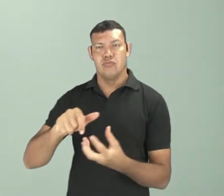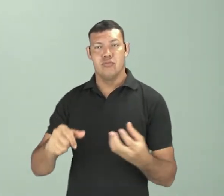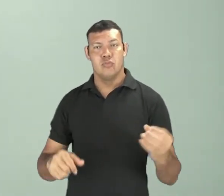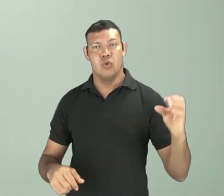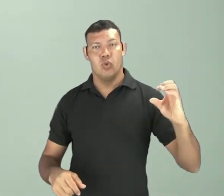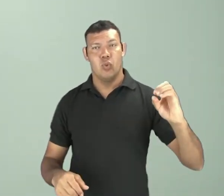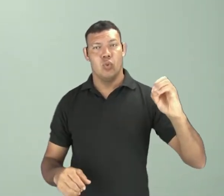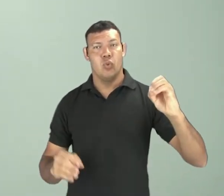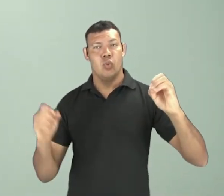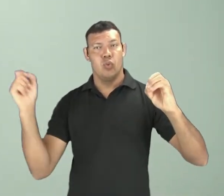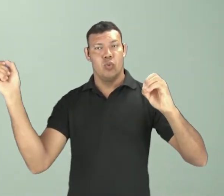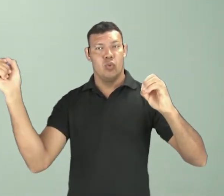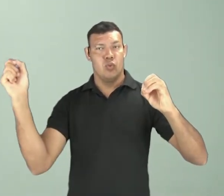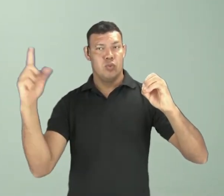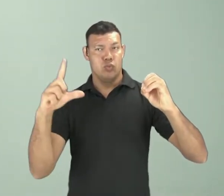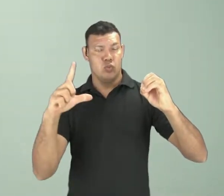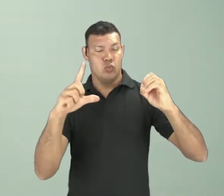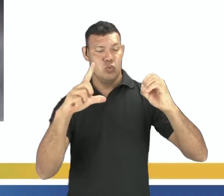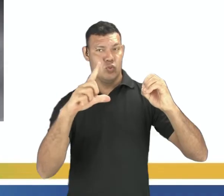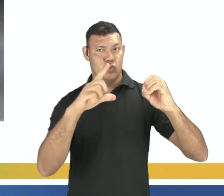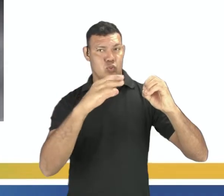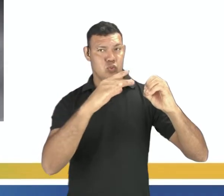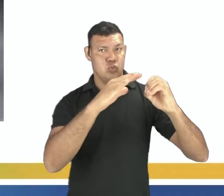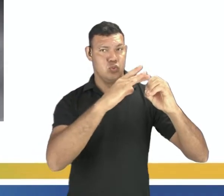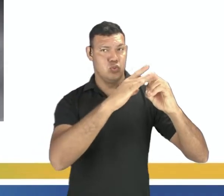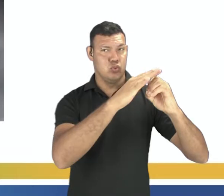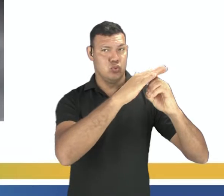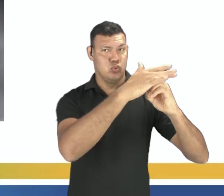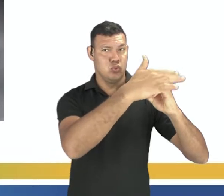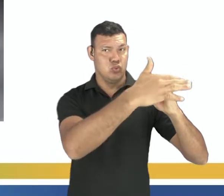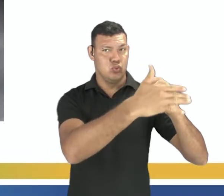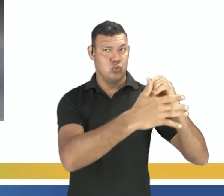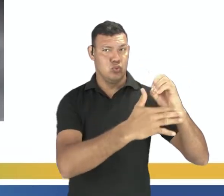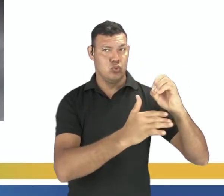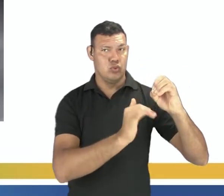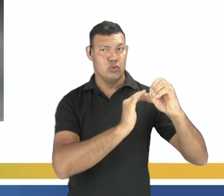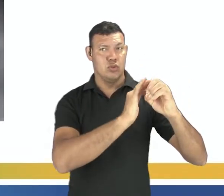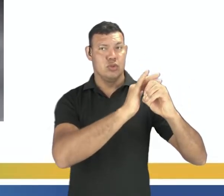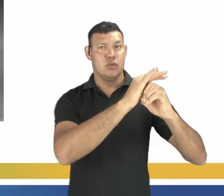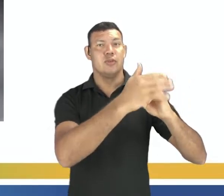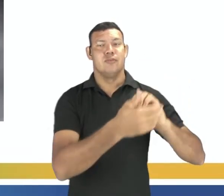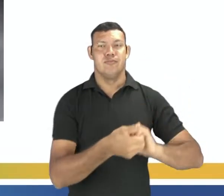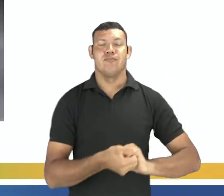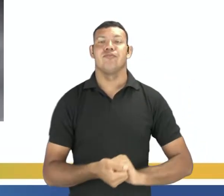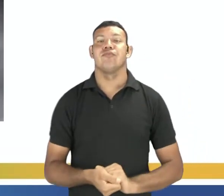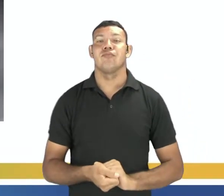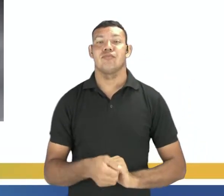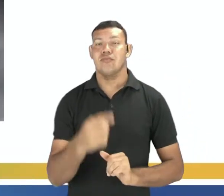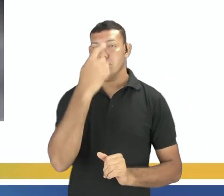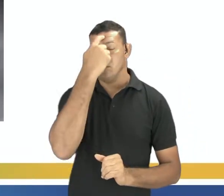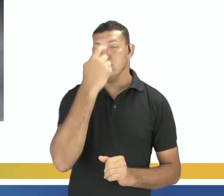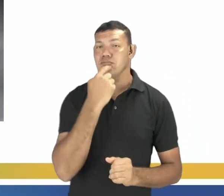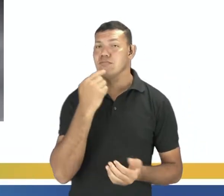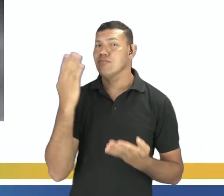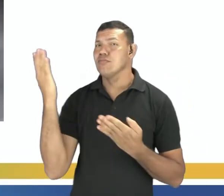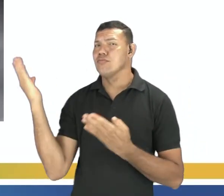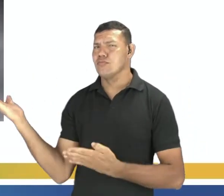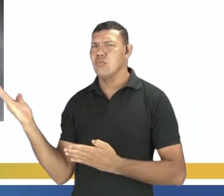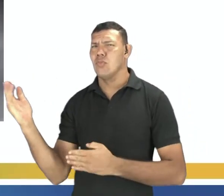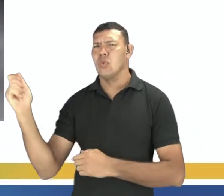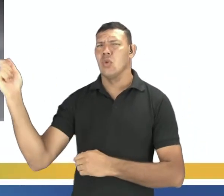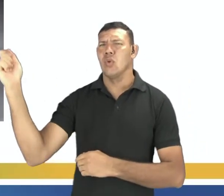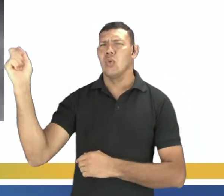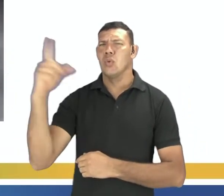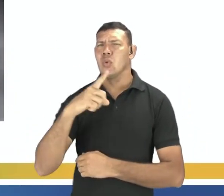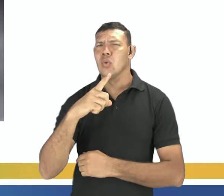ok? Eu quero que vocês confiram aqui comigo agora na imagem e nós vamos começar falando a respeito do Sol.